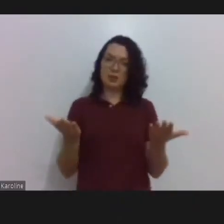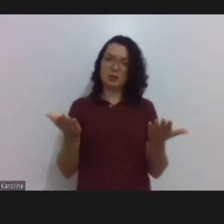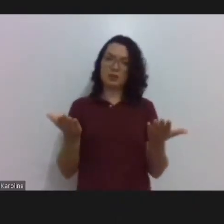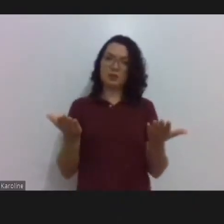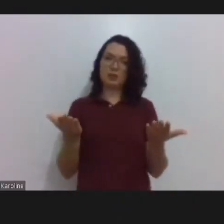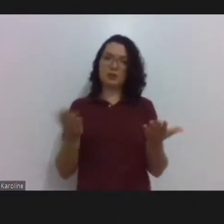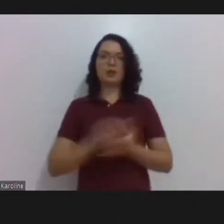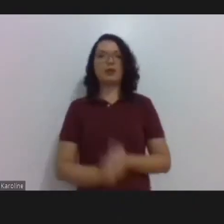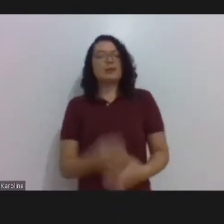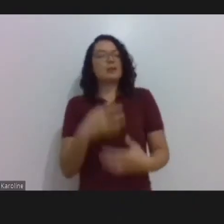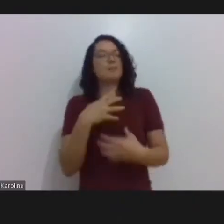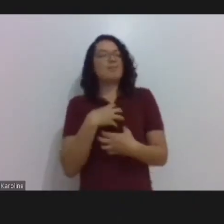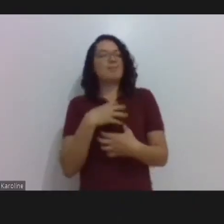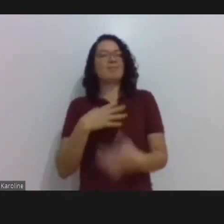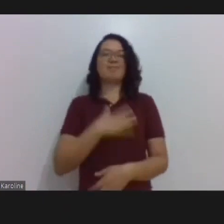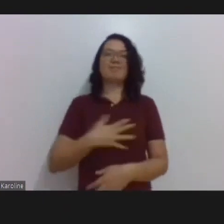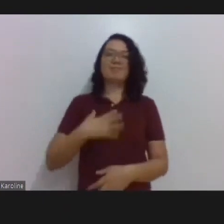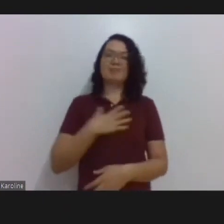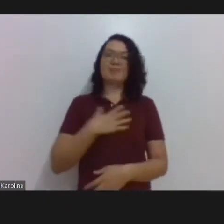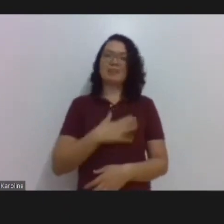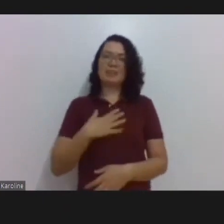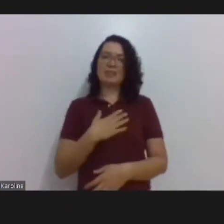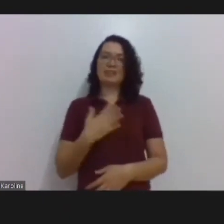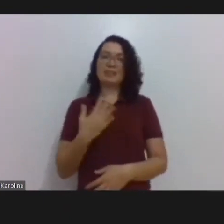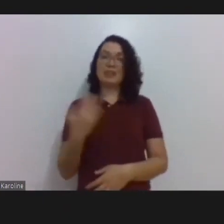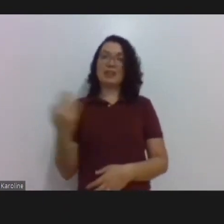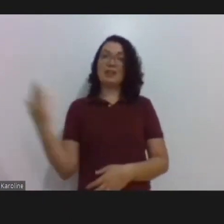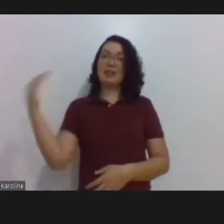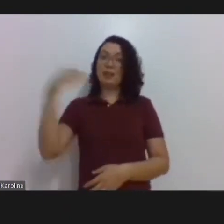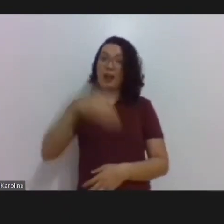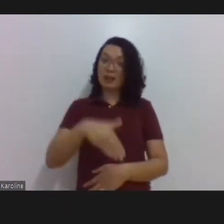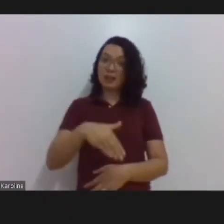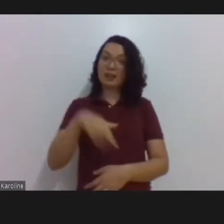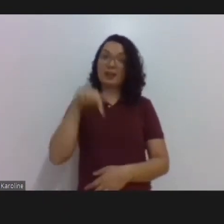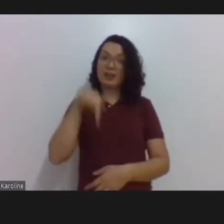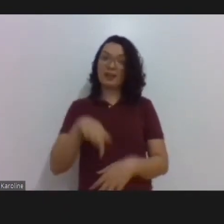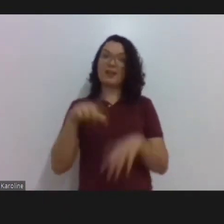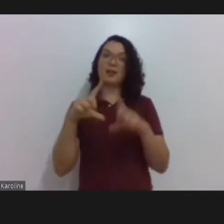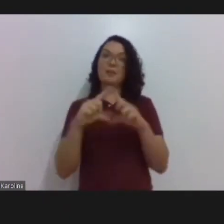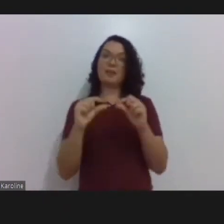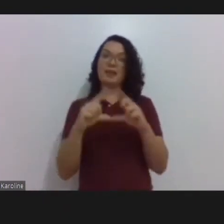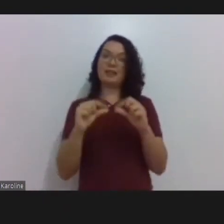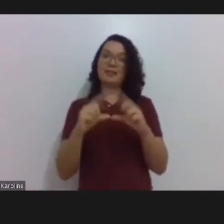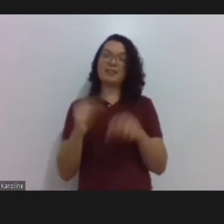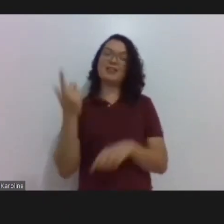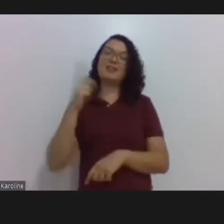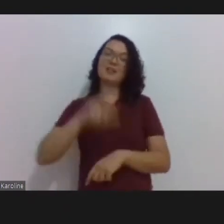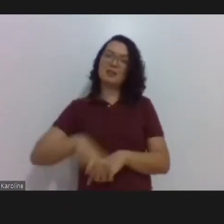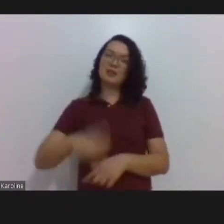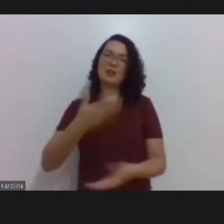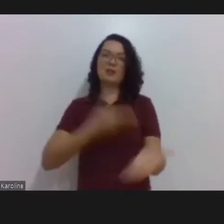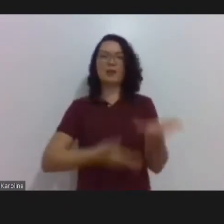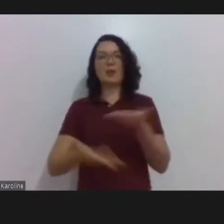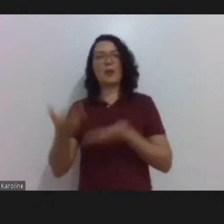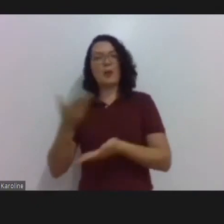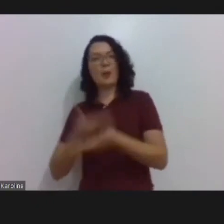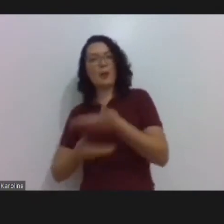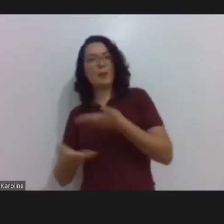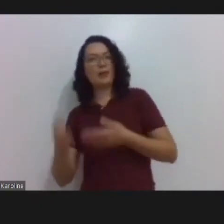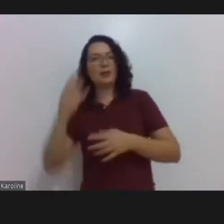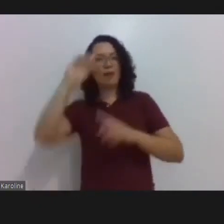estar novamente aqui em Brasilia com vocês, compartilhando as ideias, as